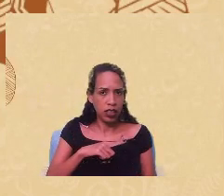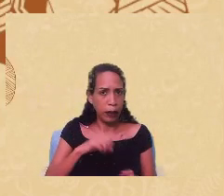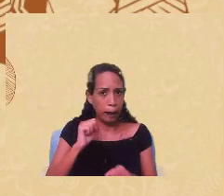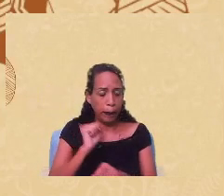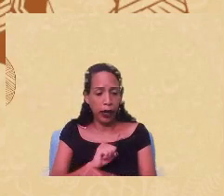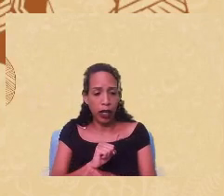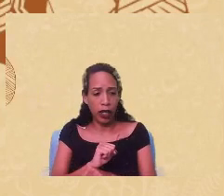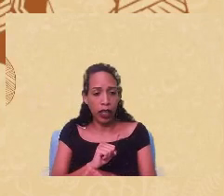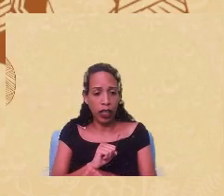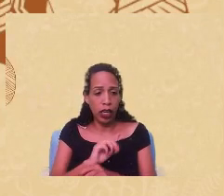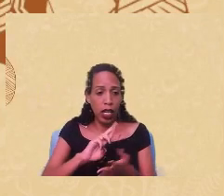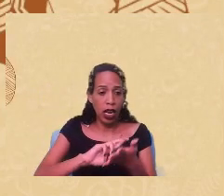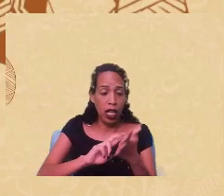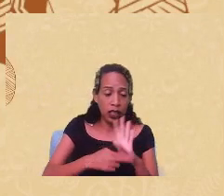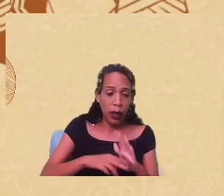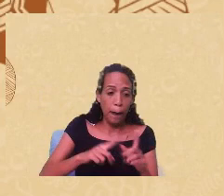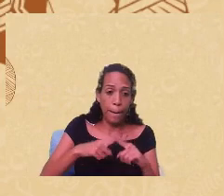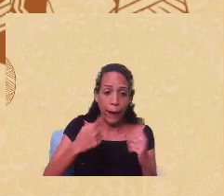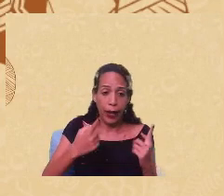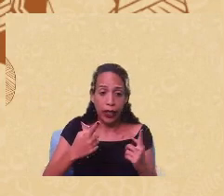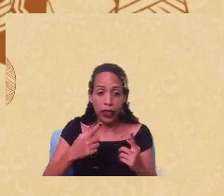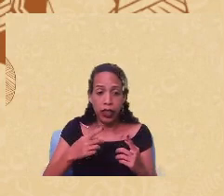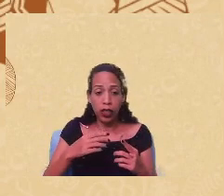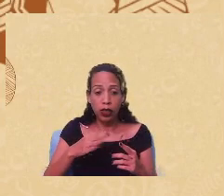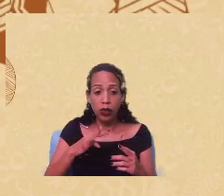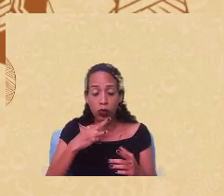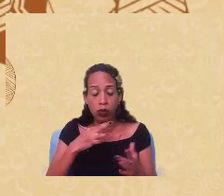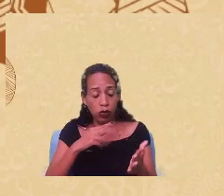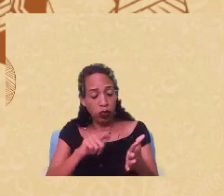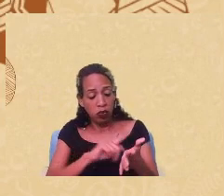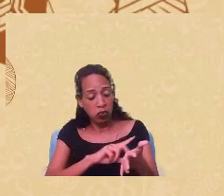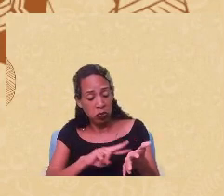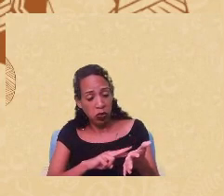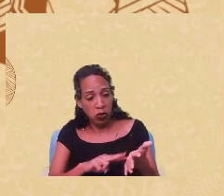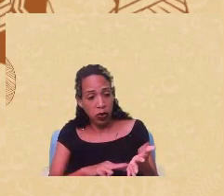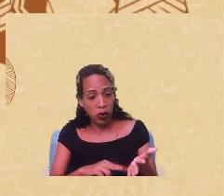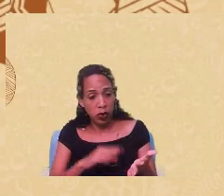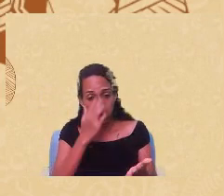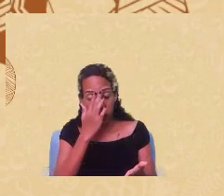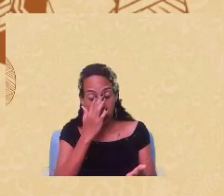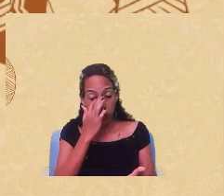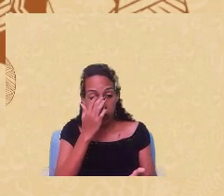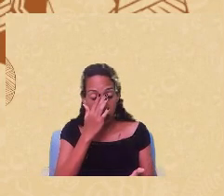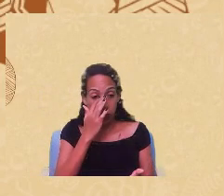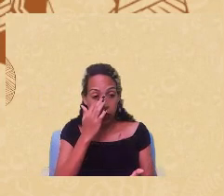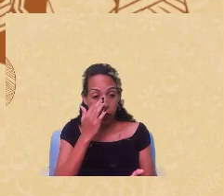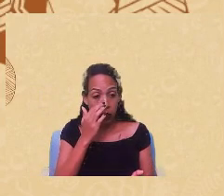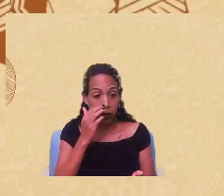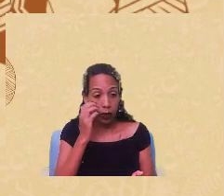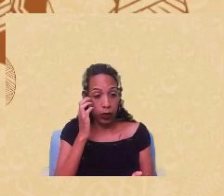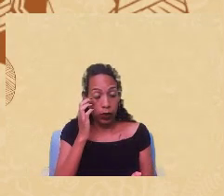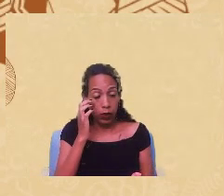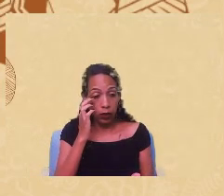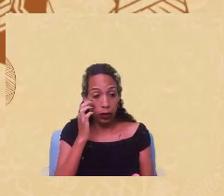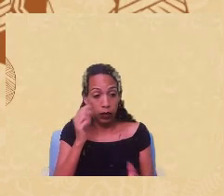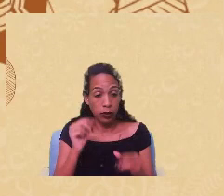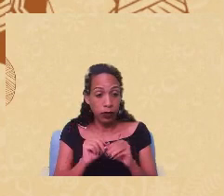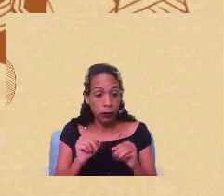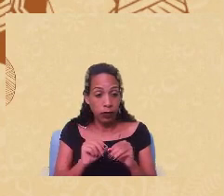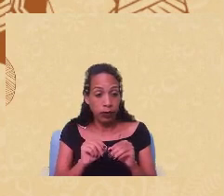racial mas o conceito de pacto narcísico é do Caes a Cida faz uma